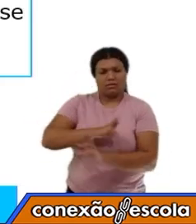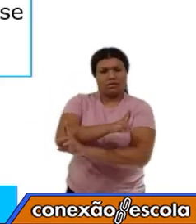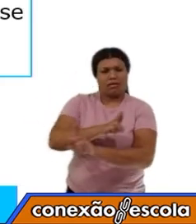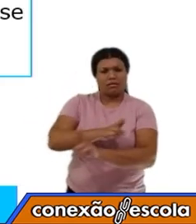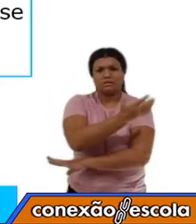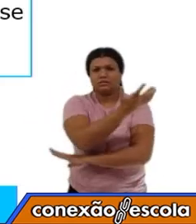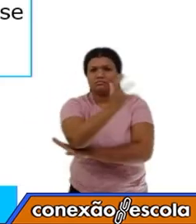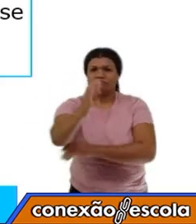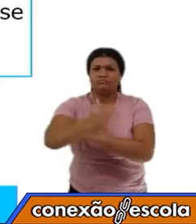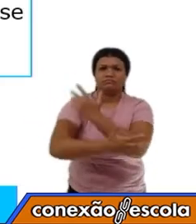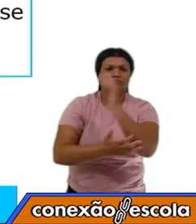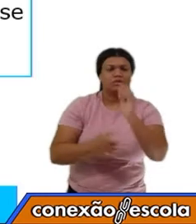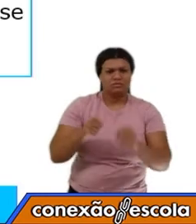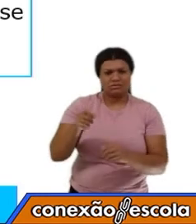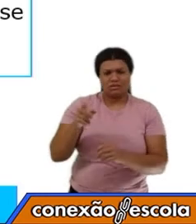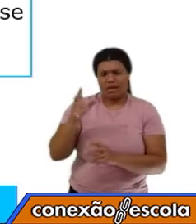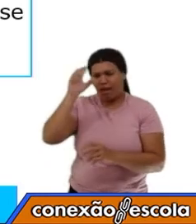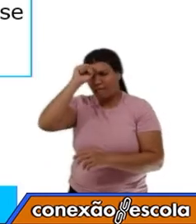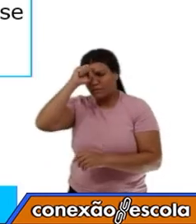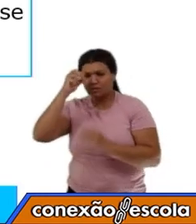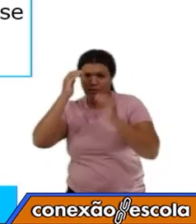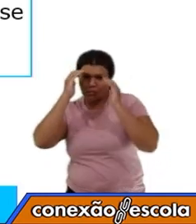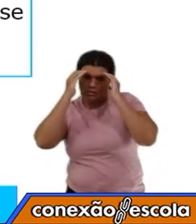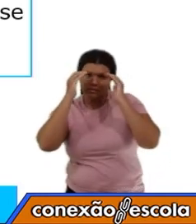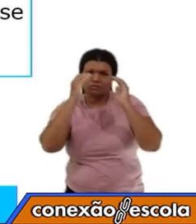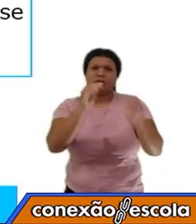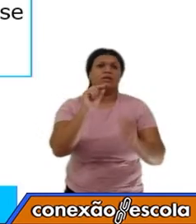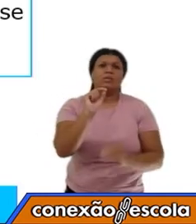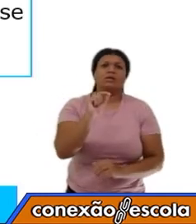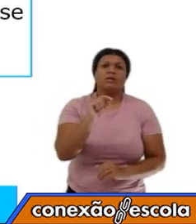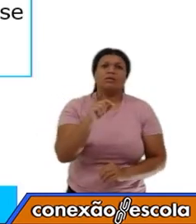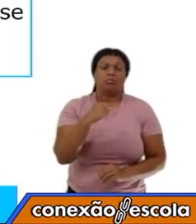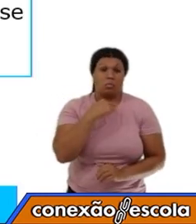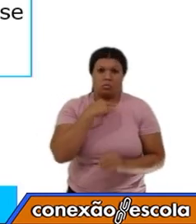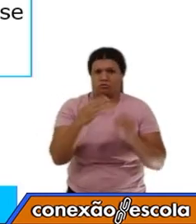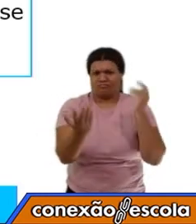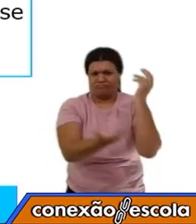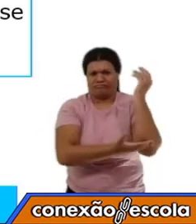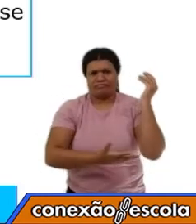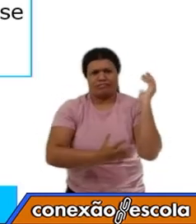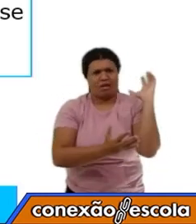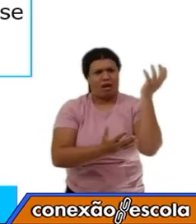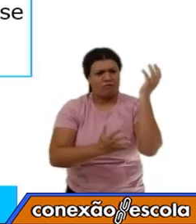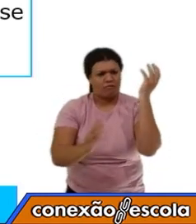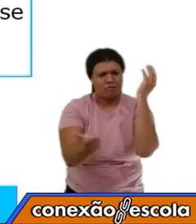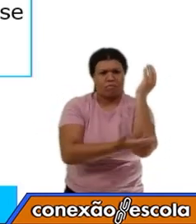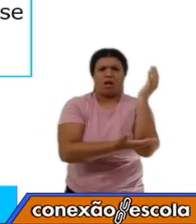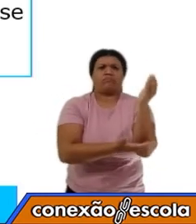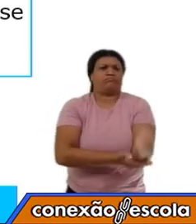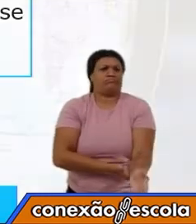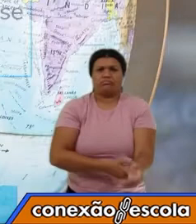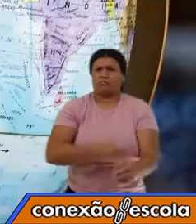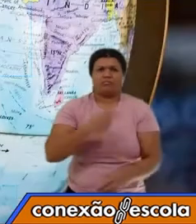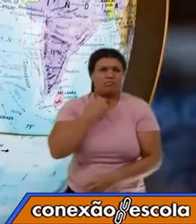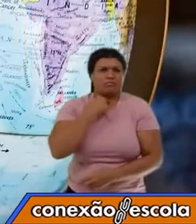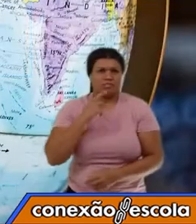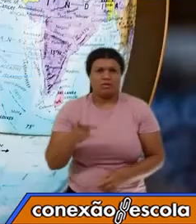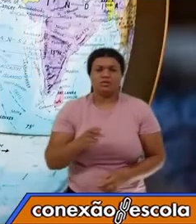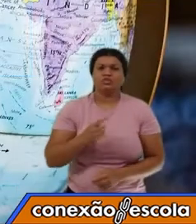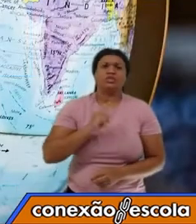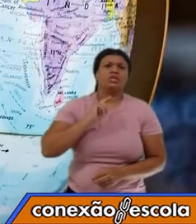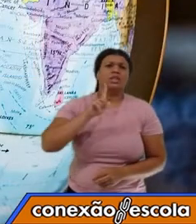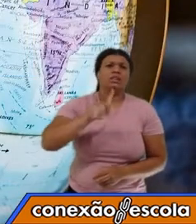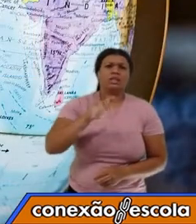Você aprendeu a respeitar, por exemplo, a não cortar árvores, não é? A não sujar o